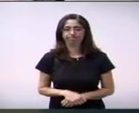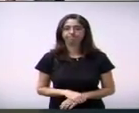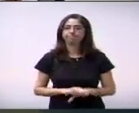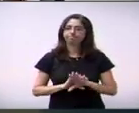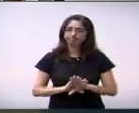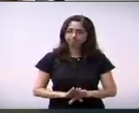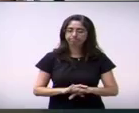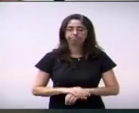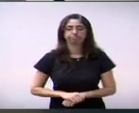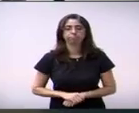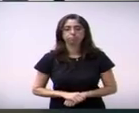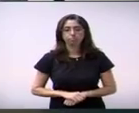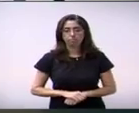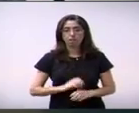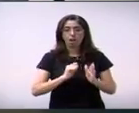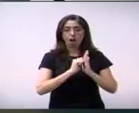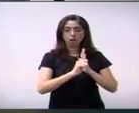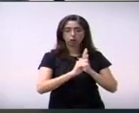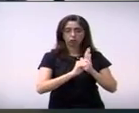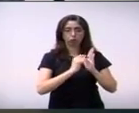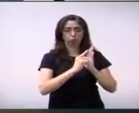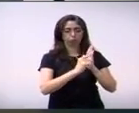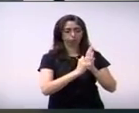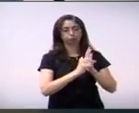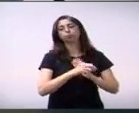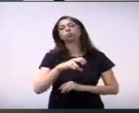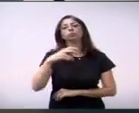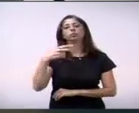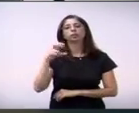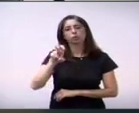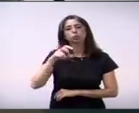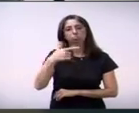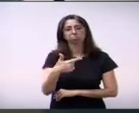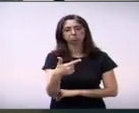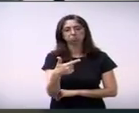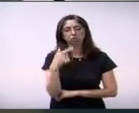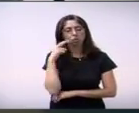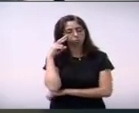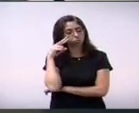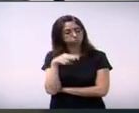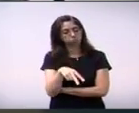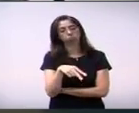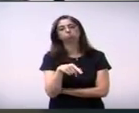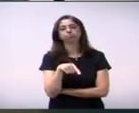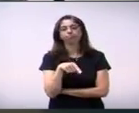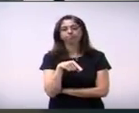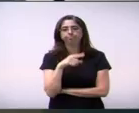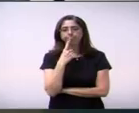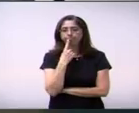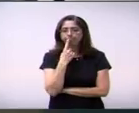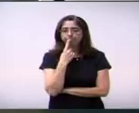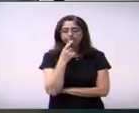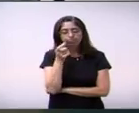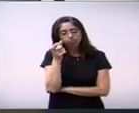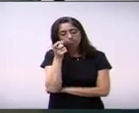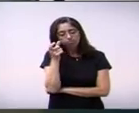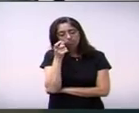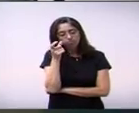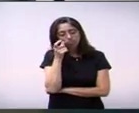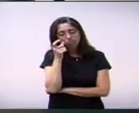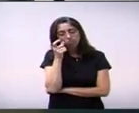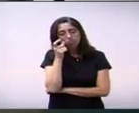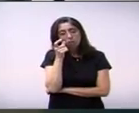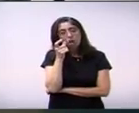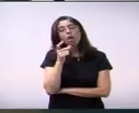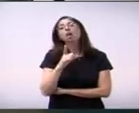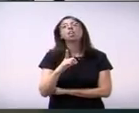O próprio artigo 52, eu acho, me chama a atenção, que foram feitas críticas severas sem